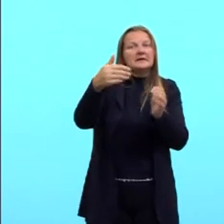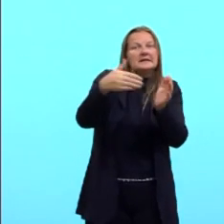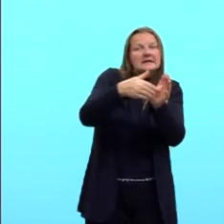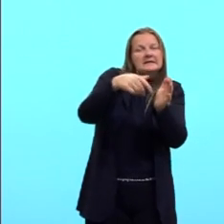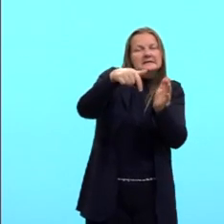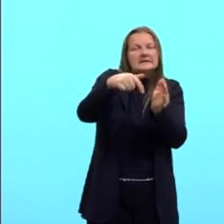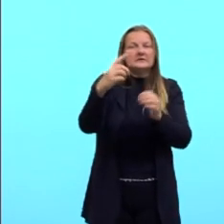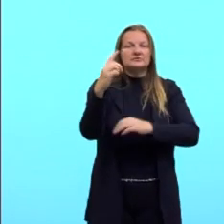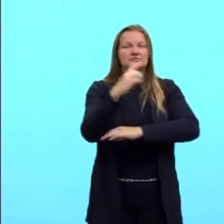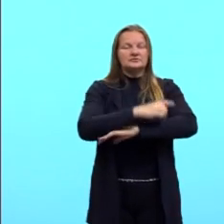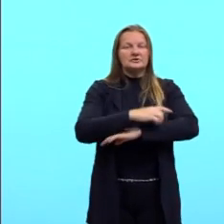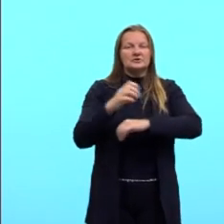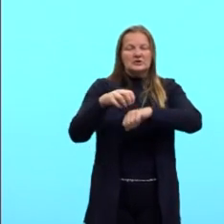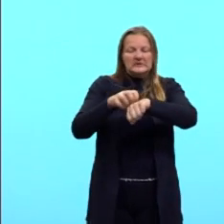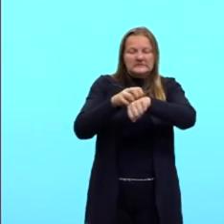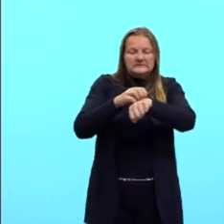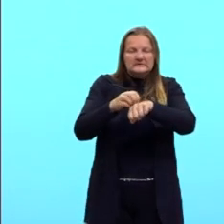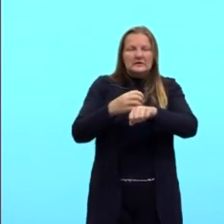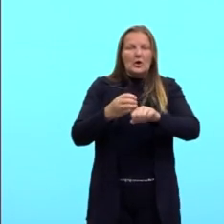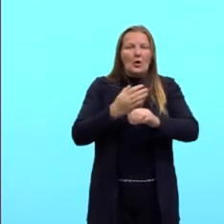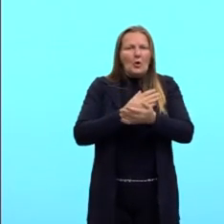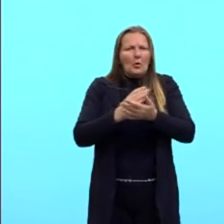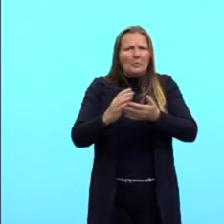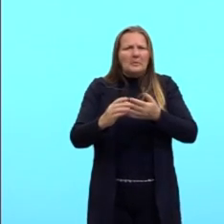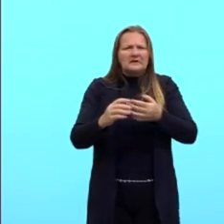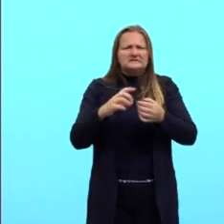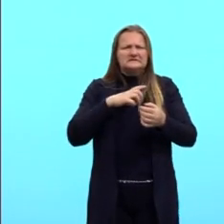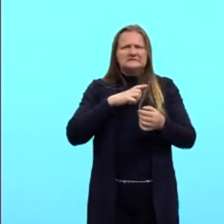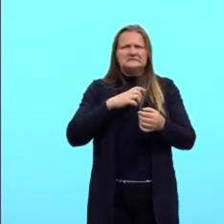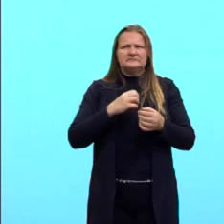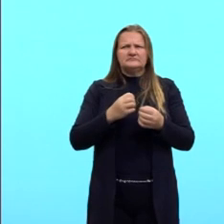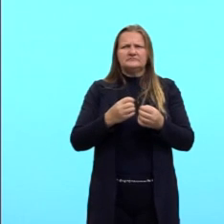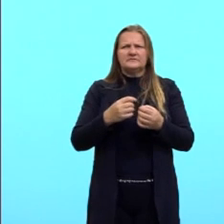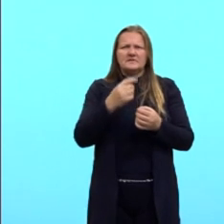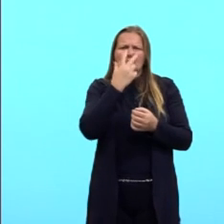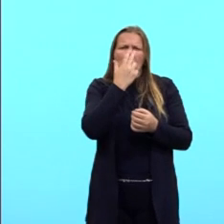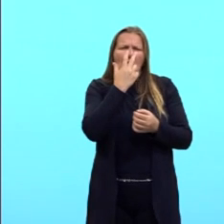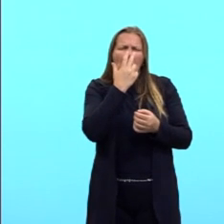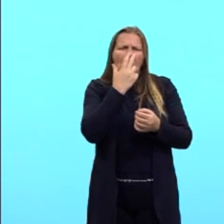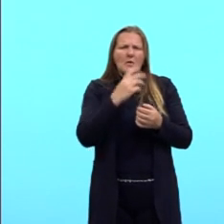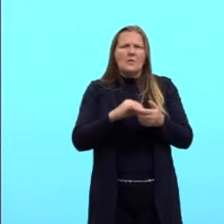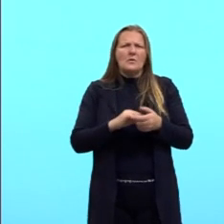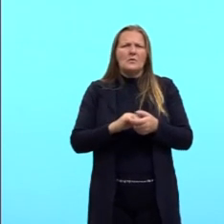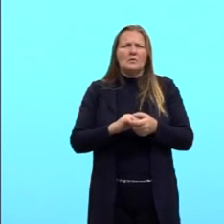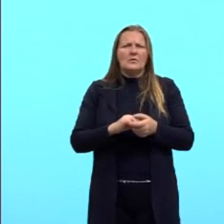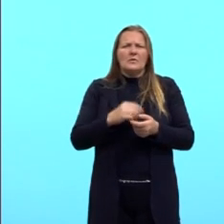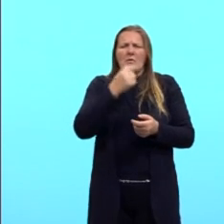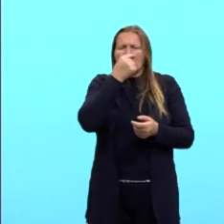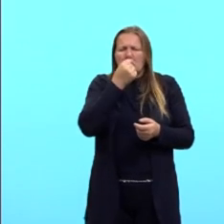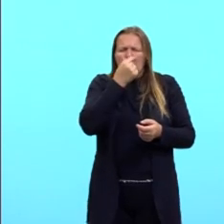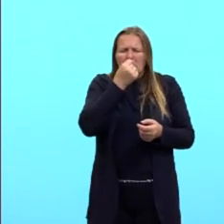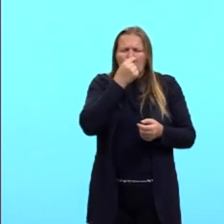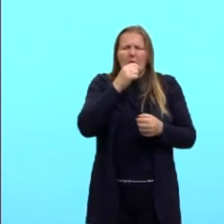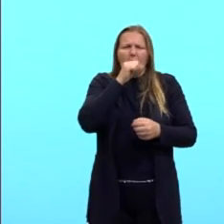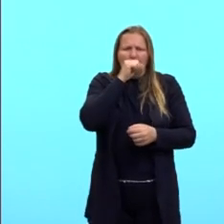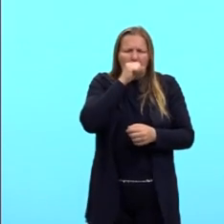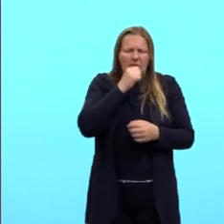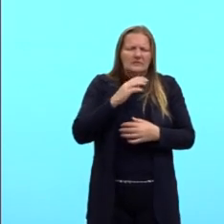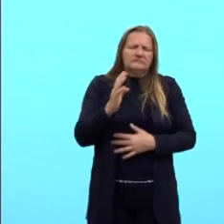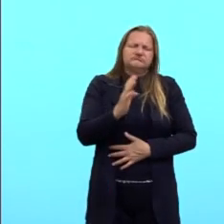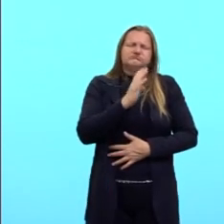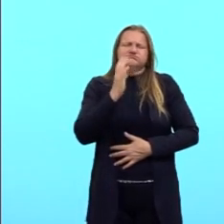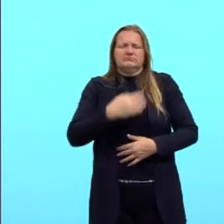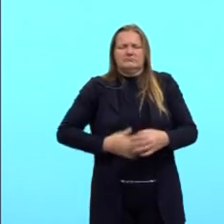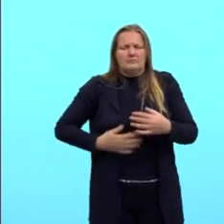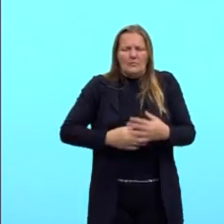picada, vão aparecer os sintomas, que são sintomas semelhantes à gripe, né? Que é náuseas,